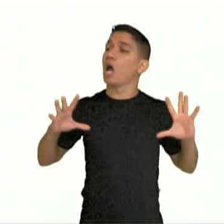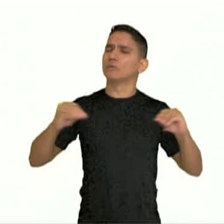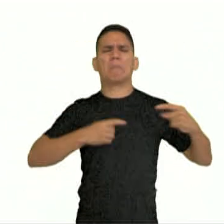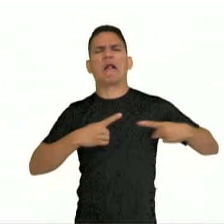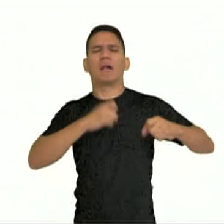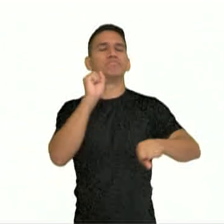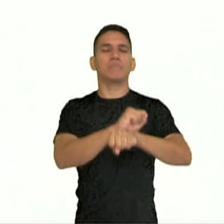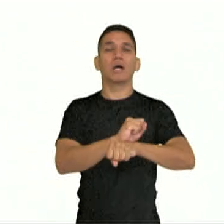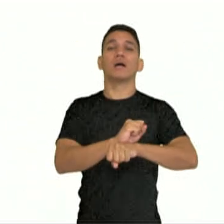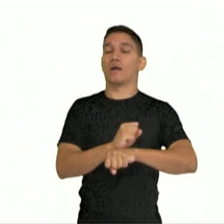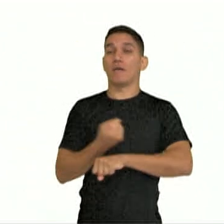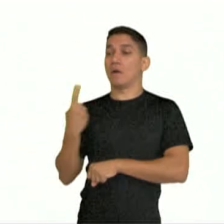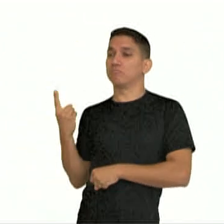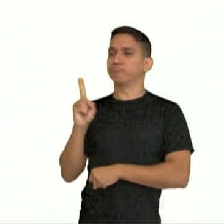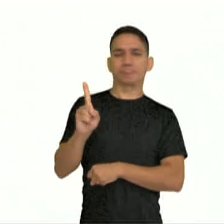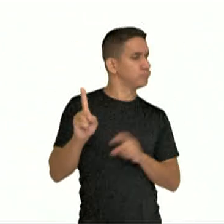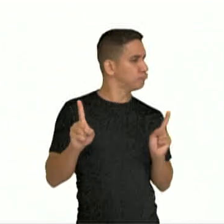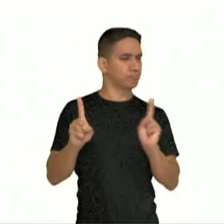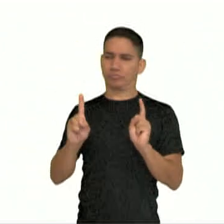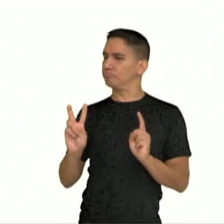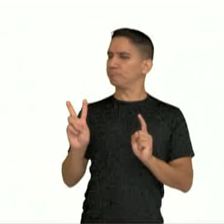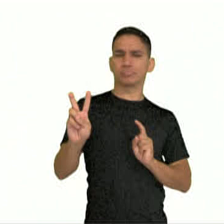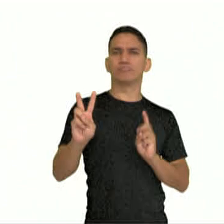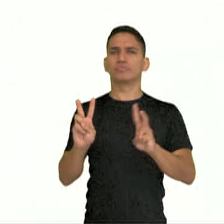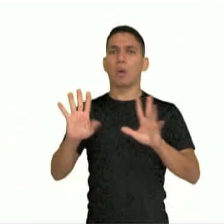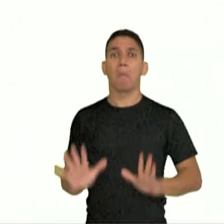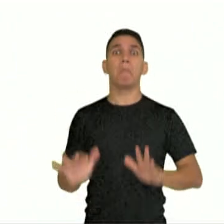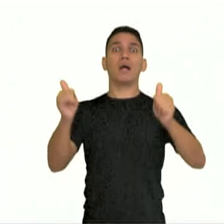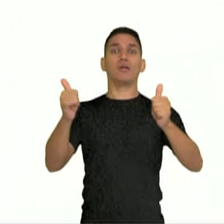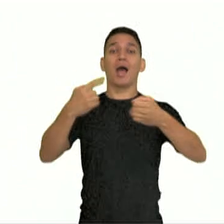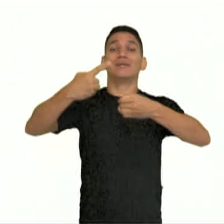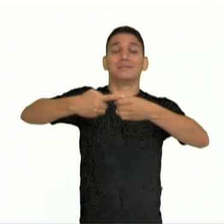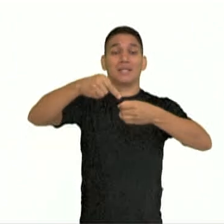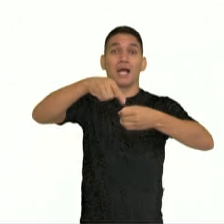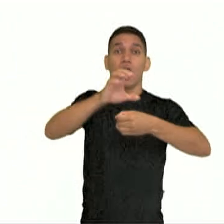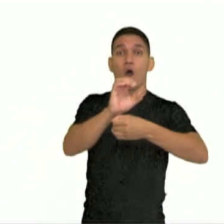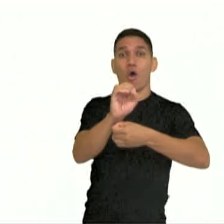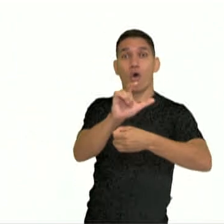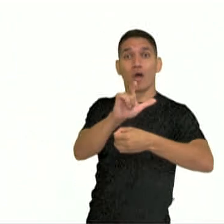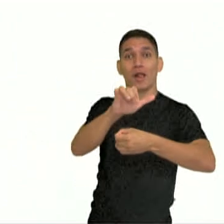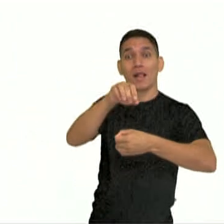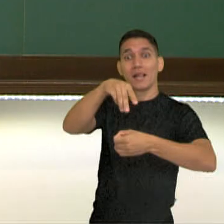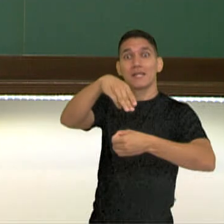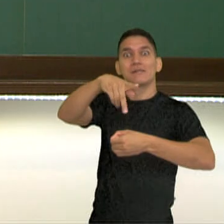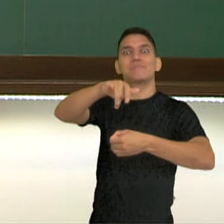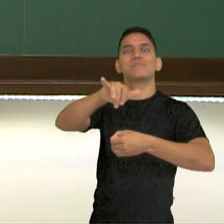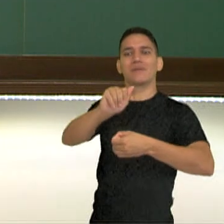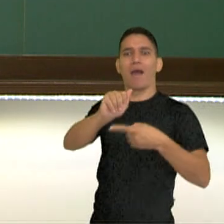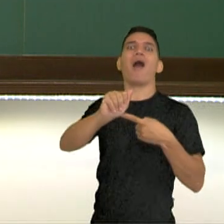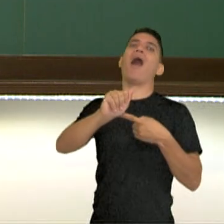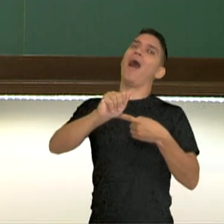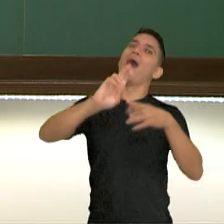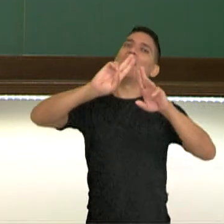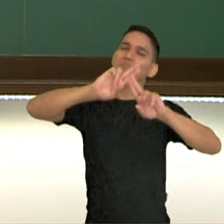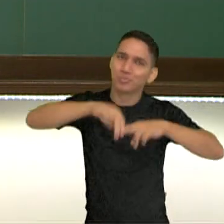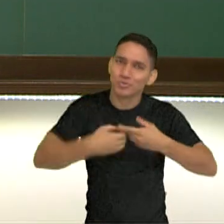melhores atletas para a cidade de Olímpia. Olha o nome, Olimpíada, Olimpia.